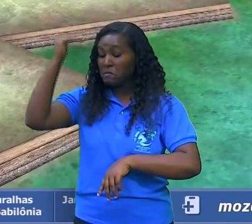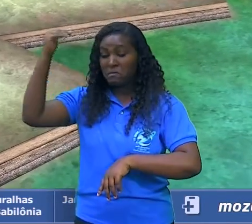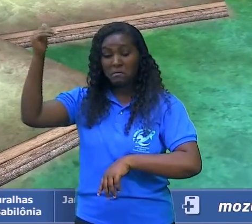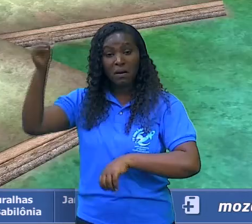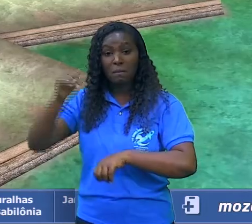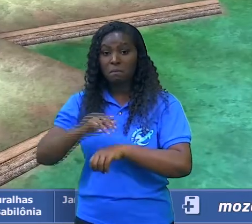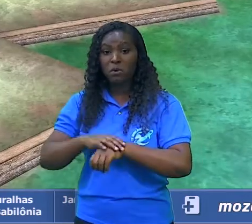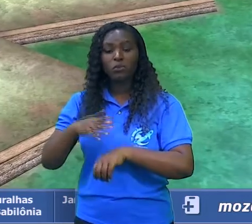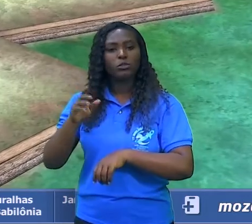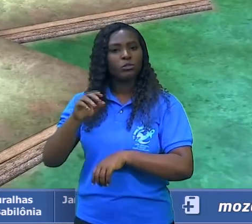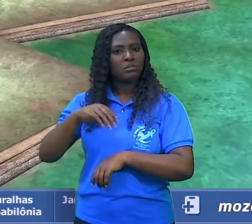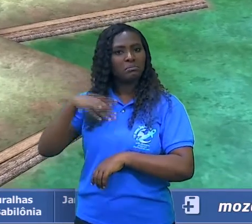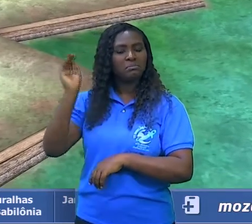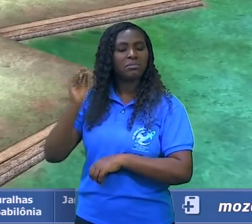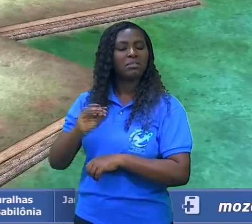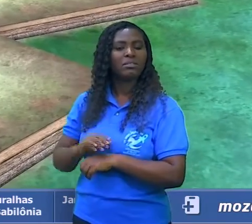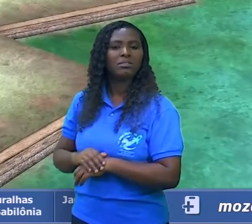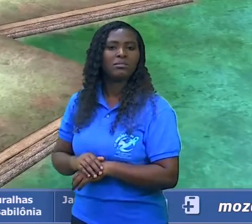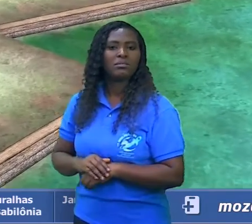um túmulo.